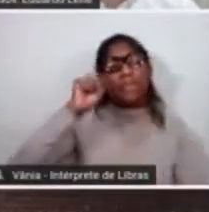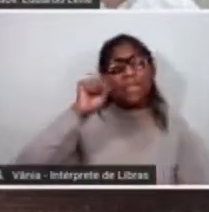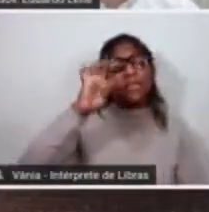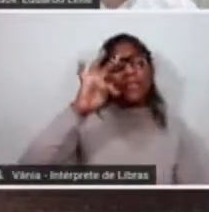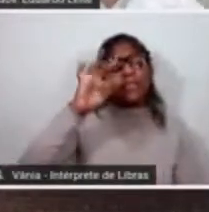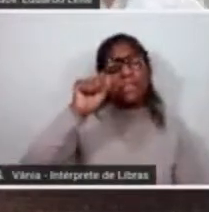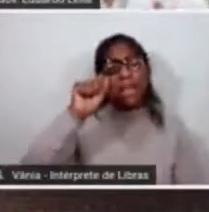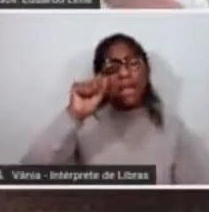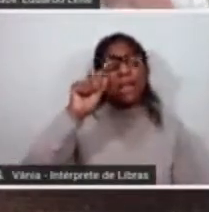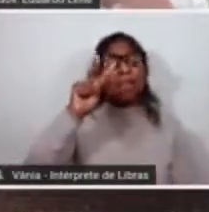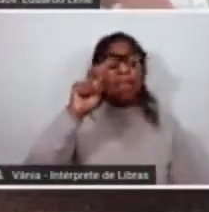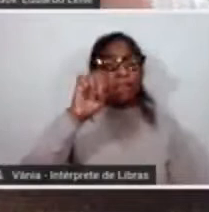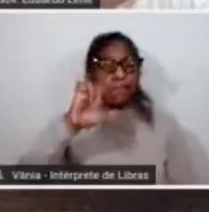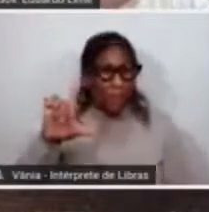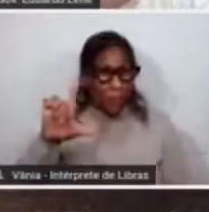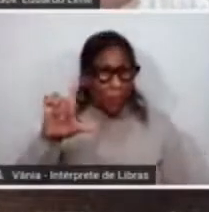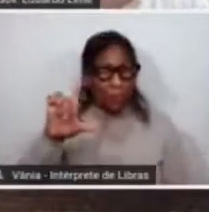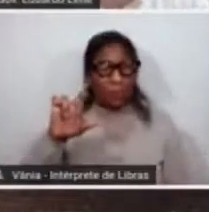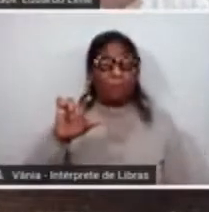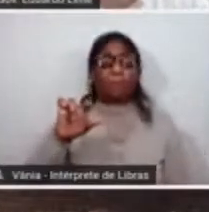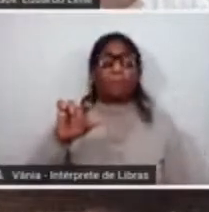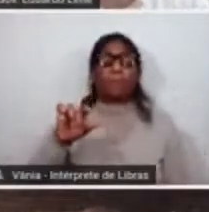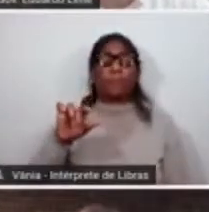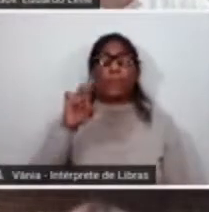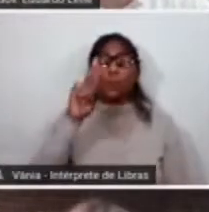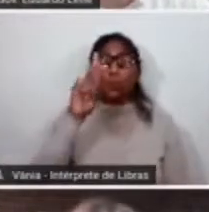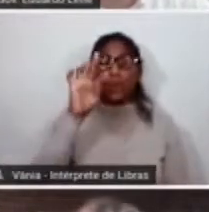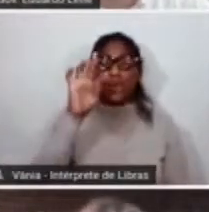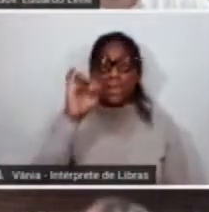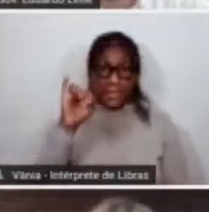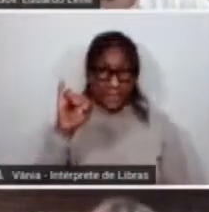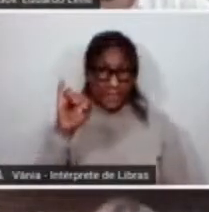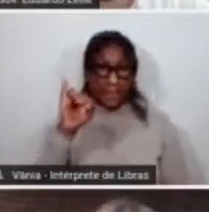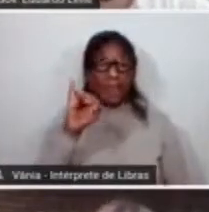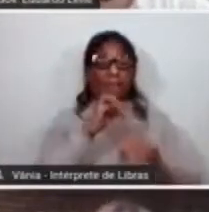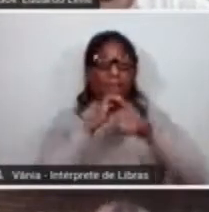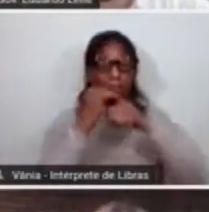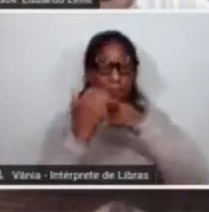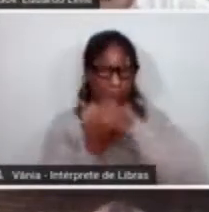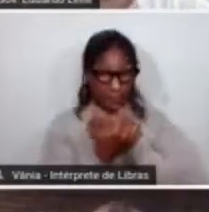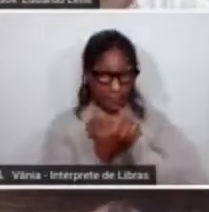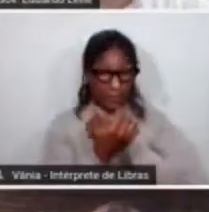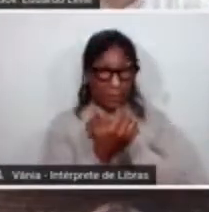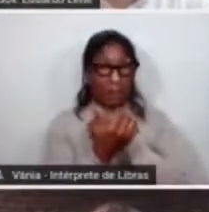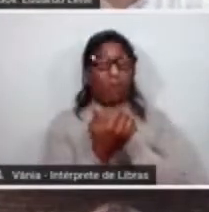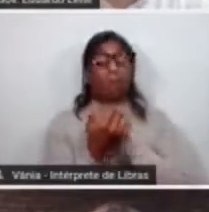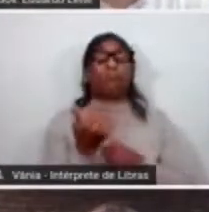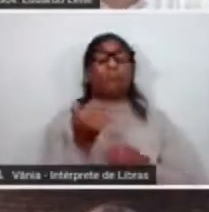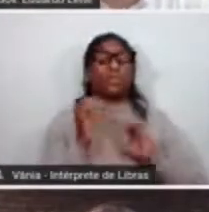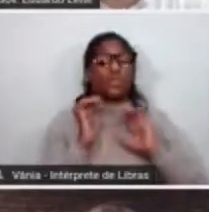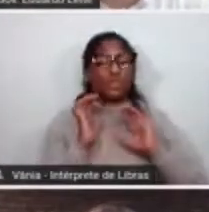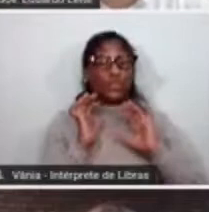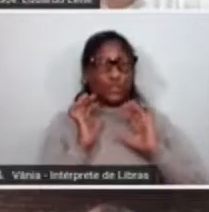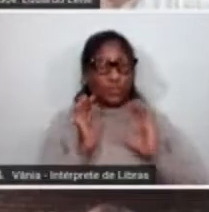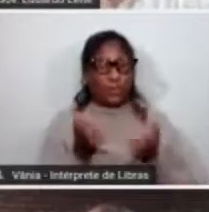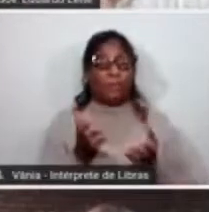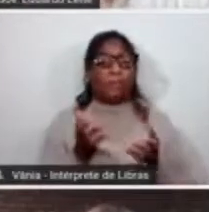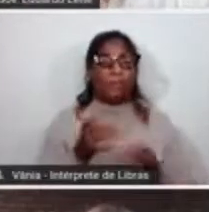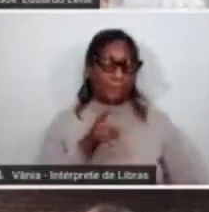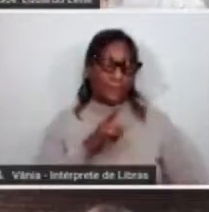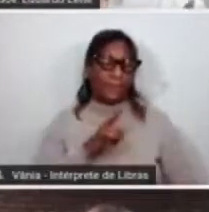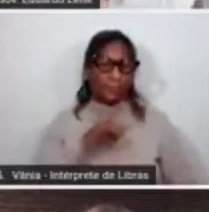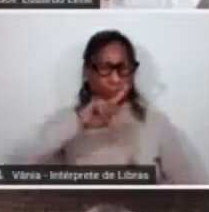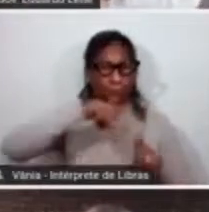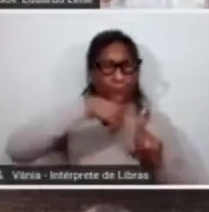leitos de UTI por pacientes confirmados para o coronavírus E é isso que